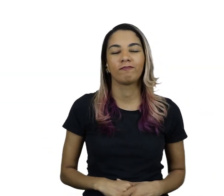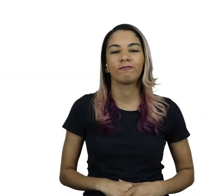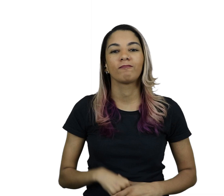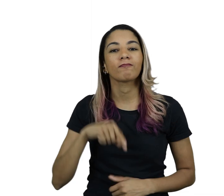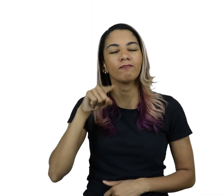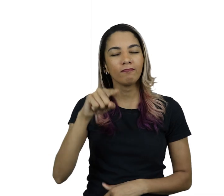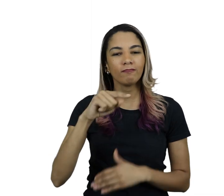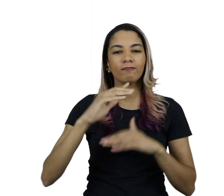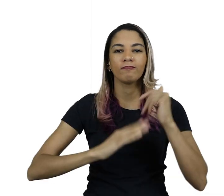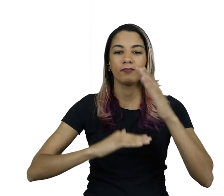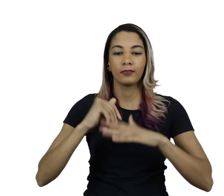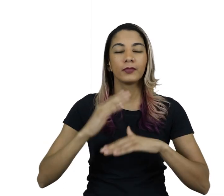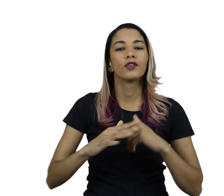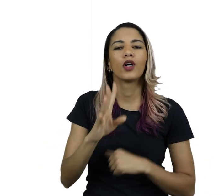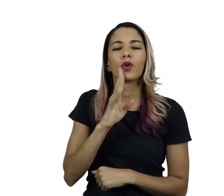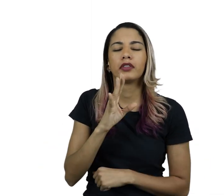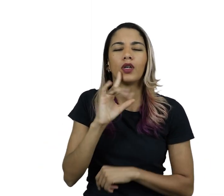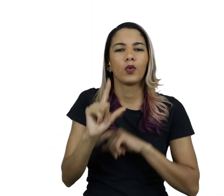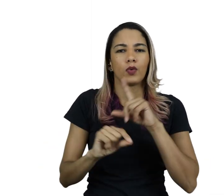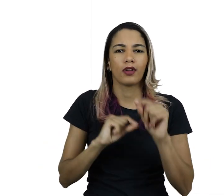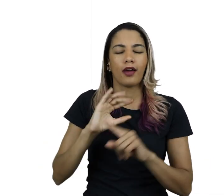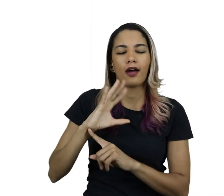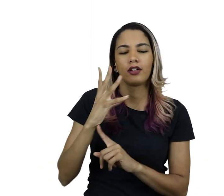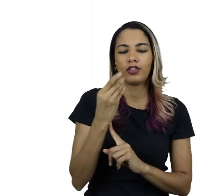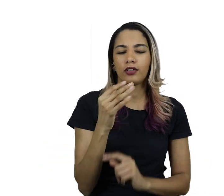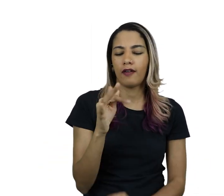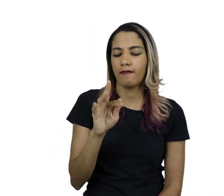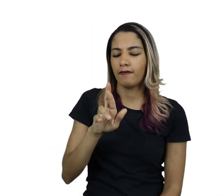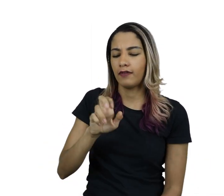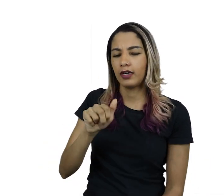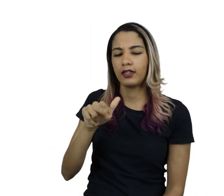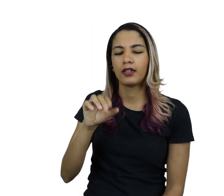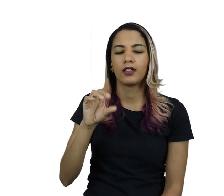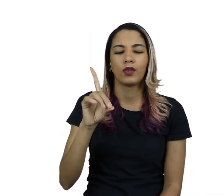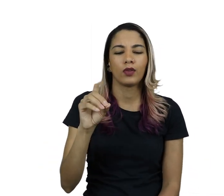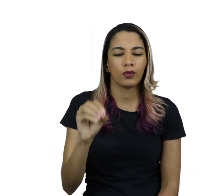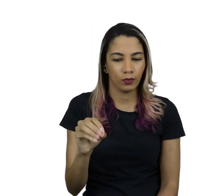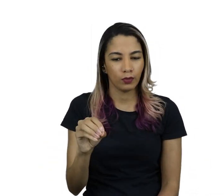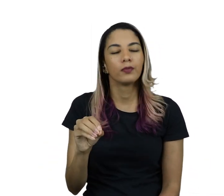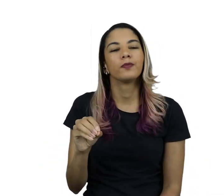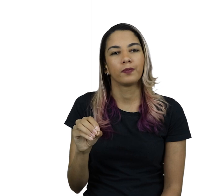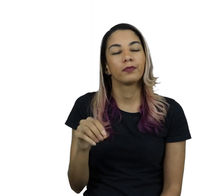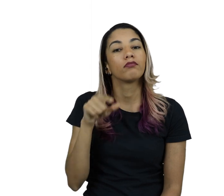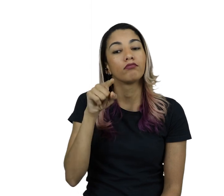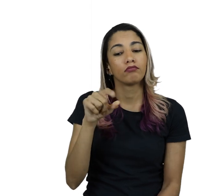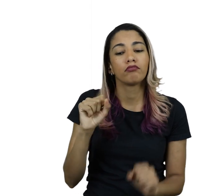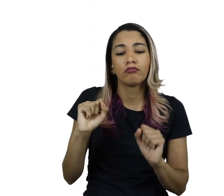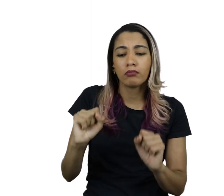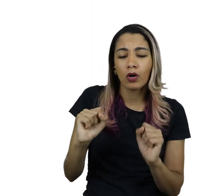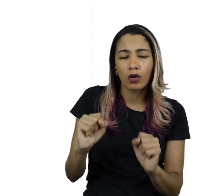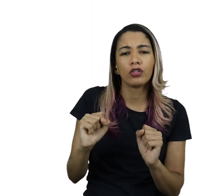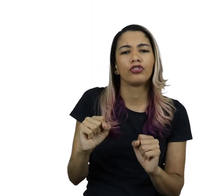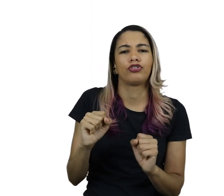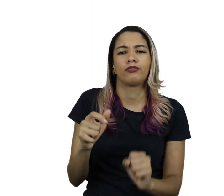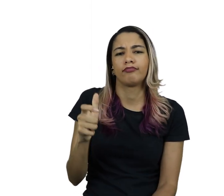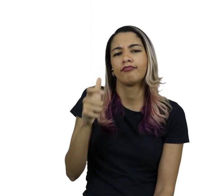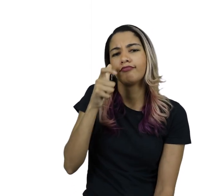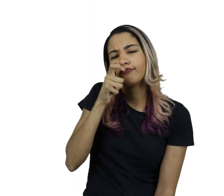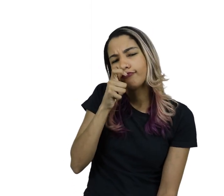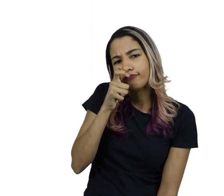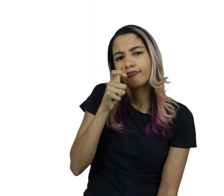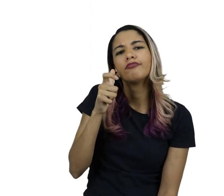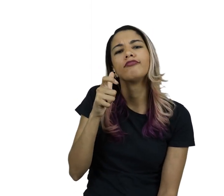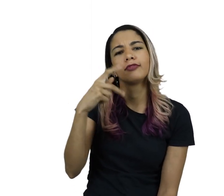Para esta atividade, nós conheceremos melhor a obra do artista Fernando Zarife. Você pode conferir